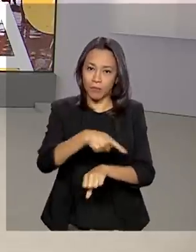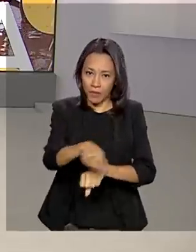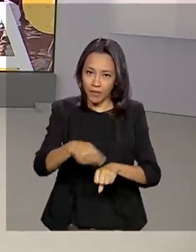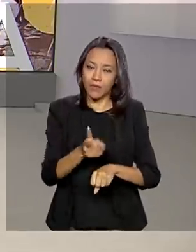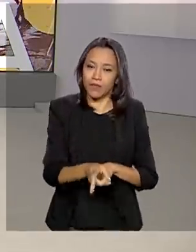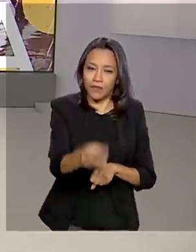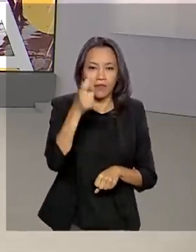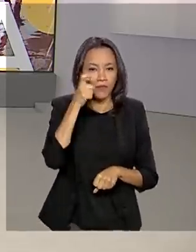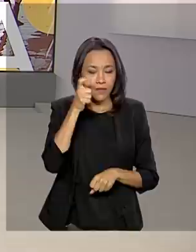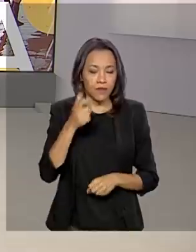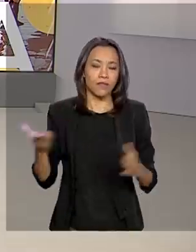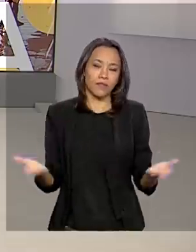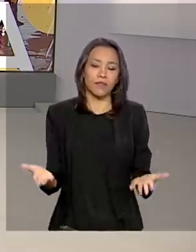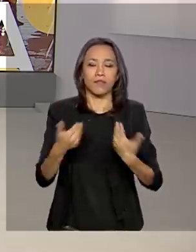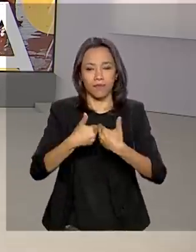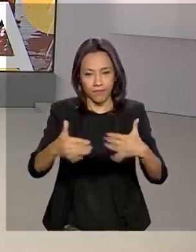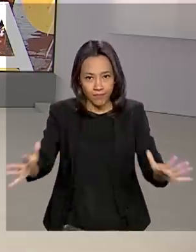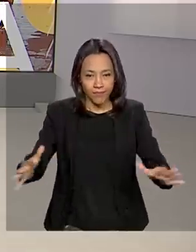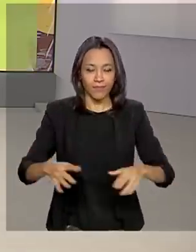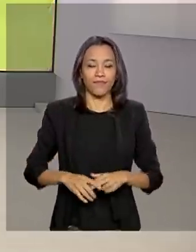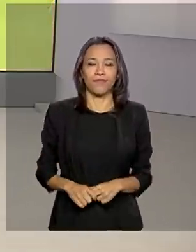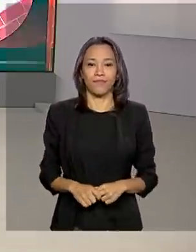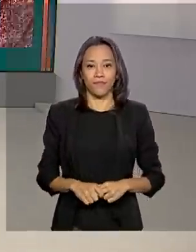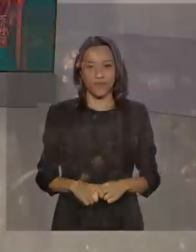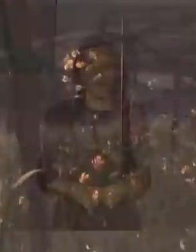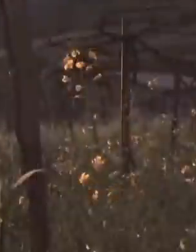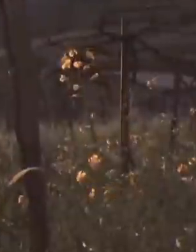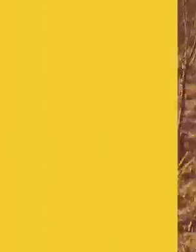Fique com a gente, o Brasil em dia começa agora.